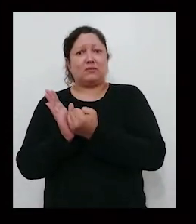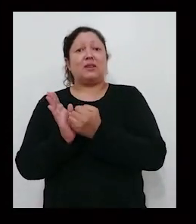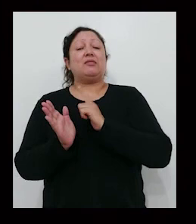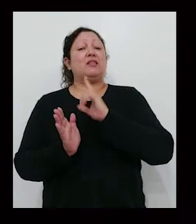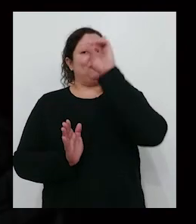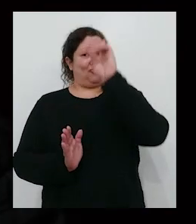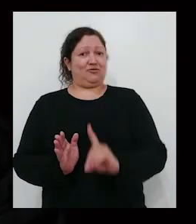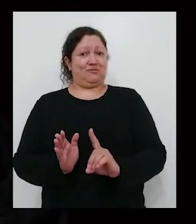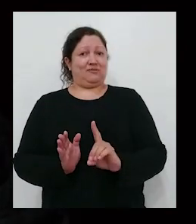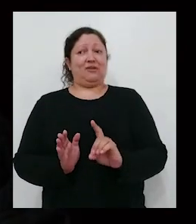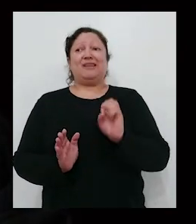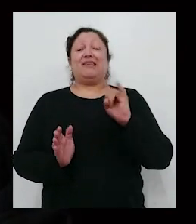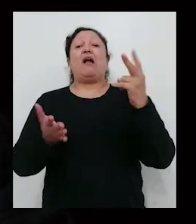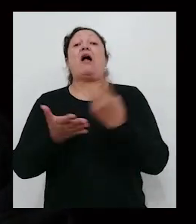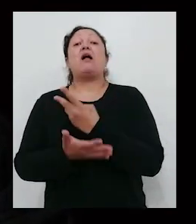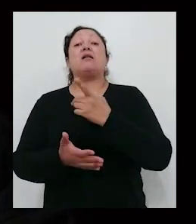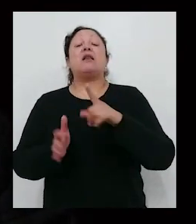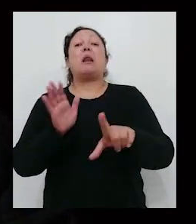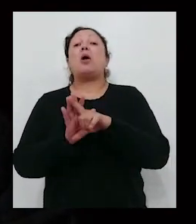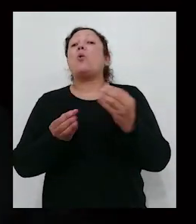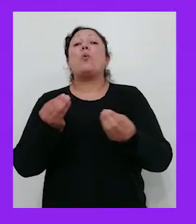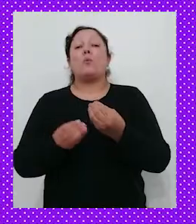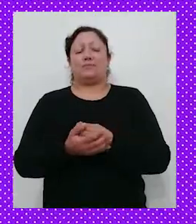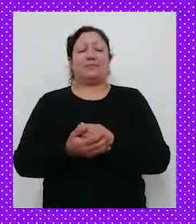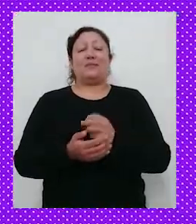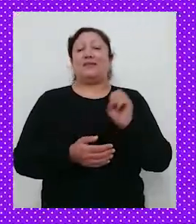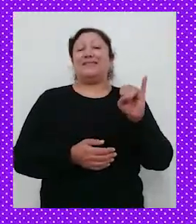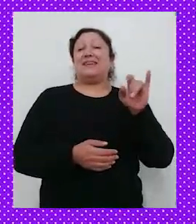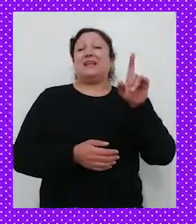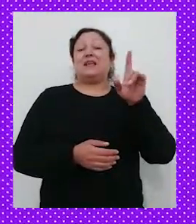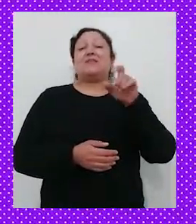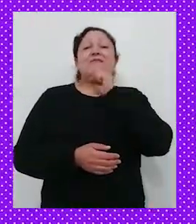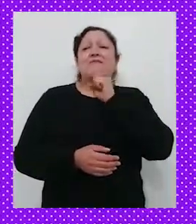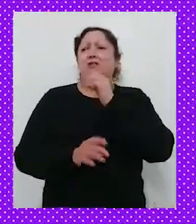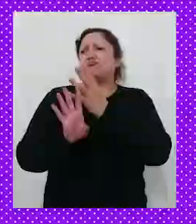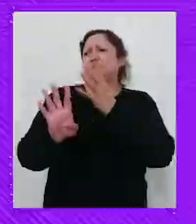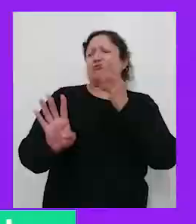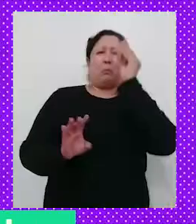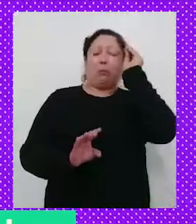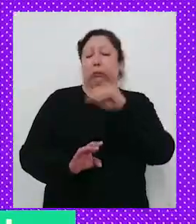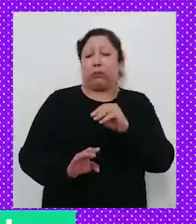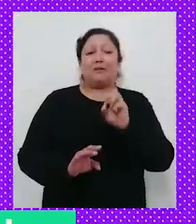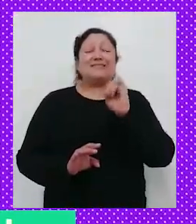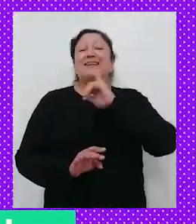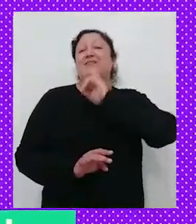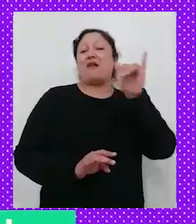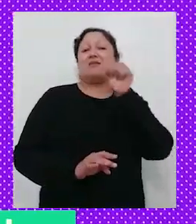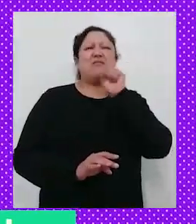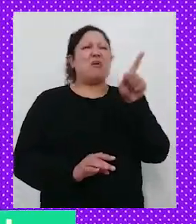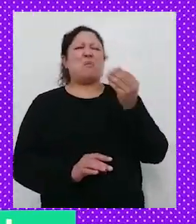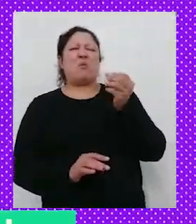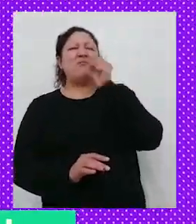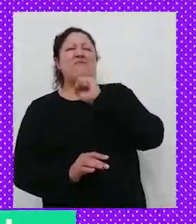legislações. E como a violação desses direitos acontece? Quando um idoso não é visto em uma fila? Quando disseram a ela